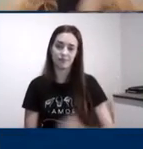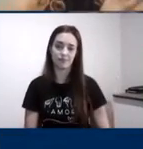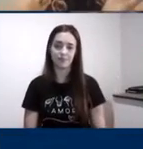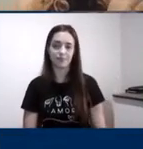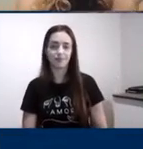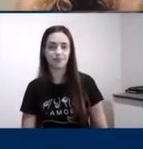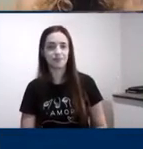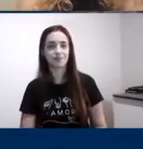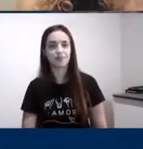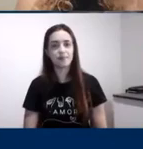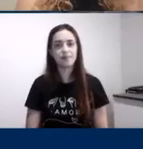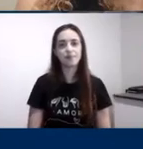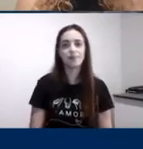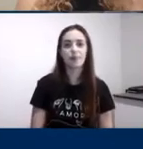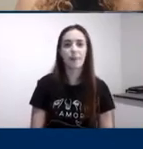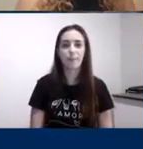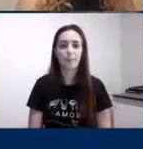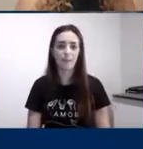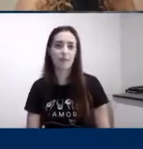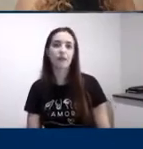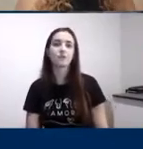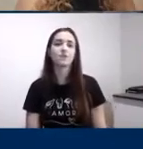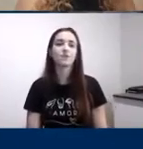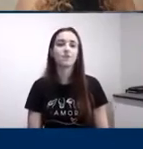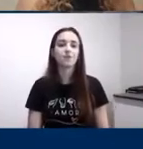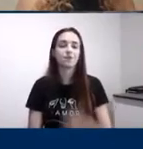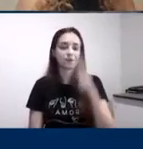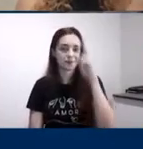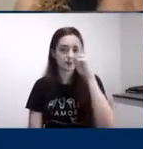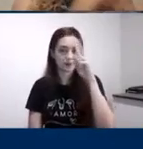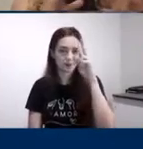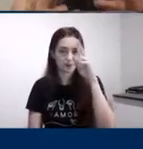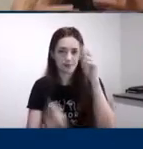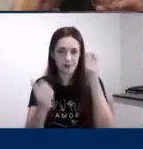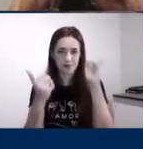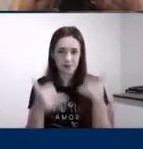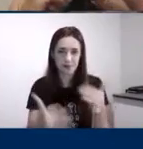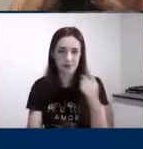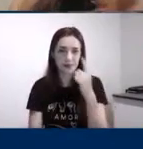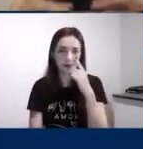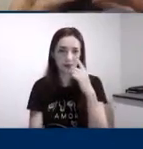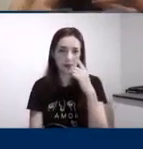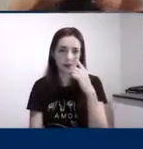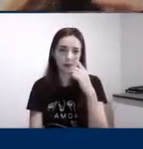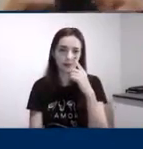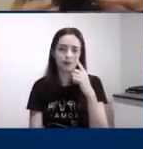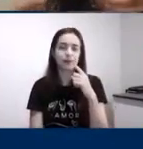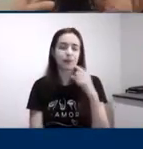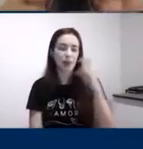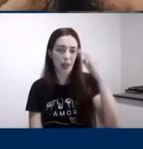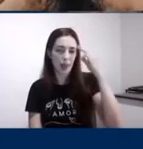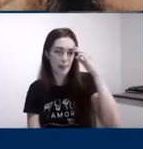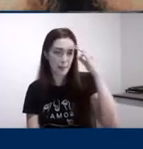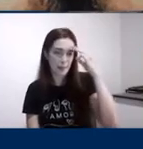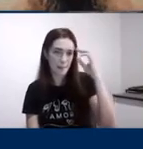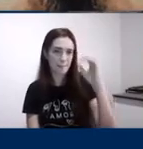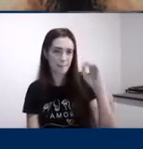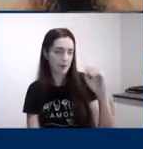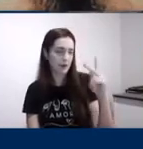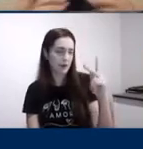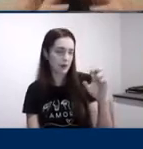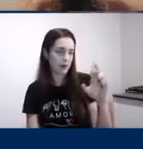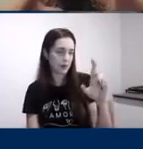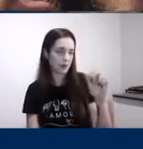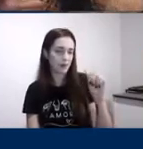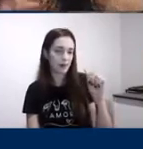aquela limitação das funções executivas vou voltar um pouquinho para ela a gente tem alguma memória operacional já no primeiro ano porque afinal os neurônios